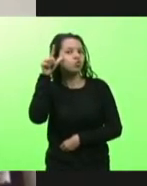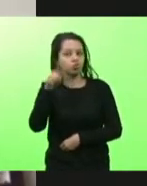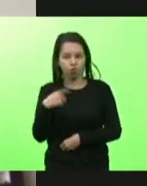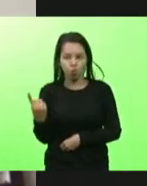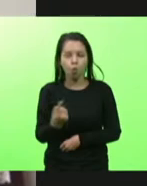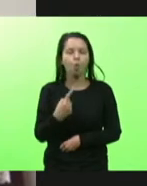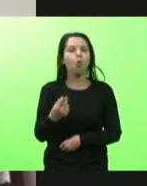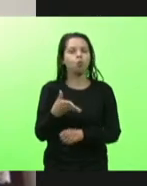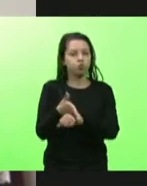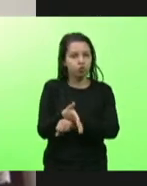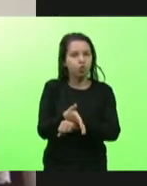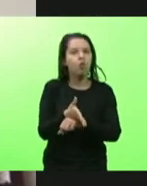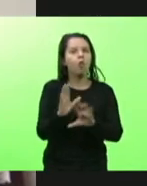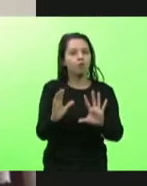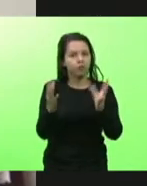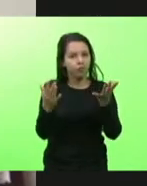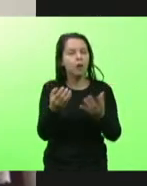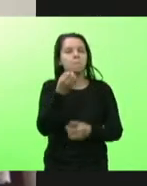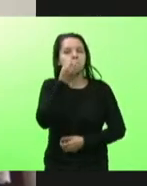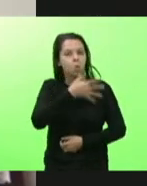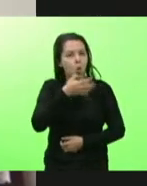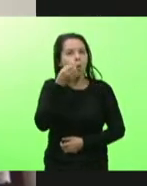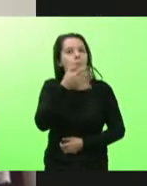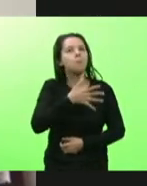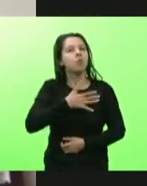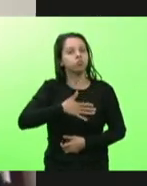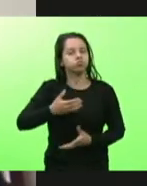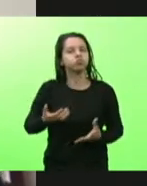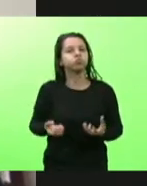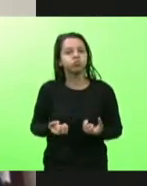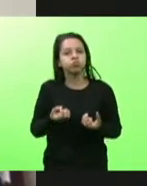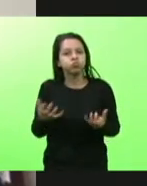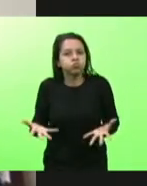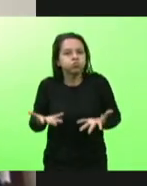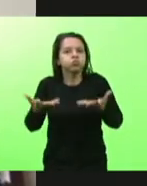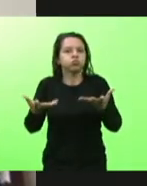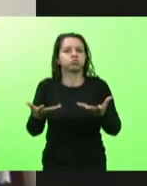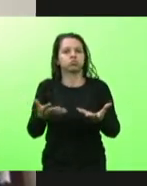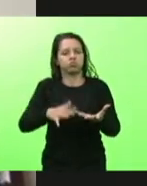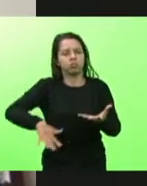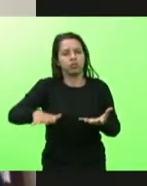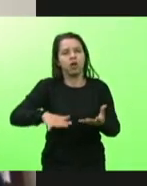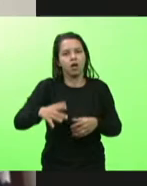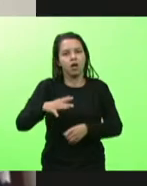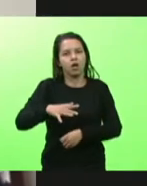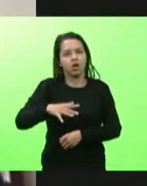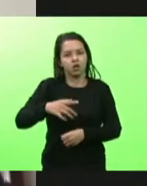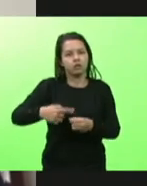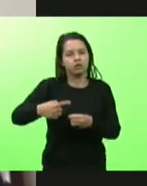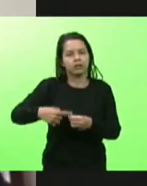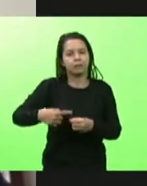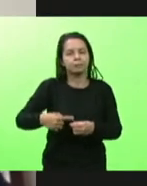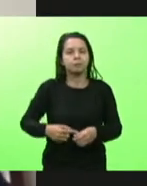nesse evento, foi muito bacana, muito produtivo para a nossa região, seu presidente. E